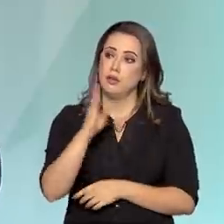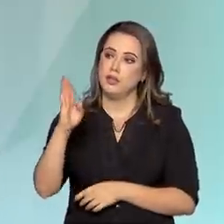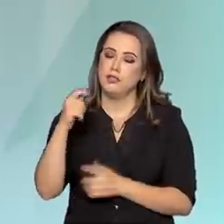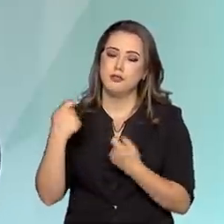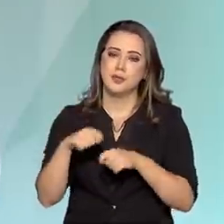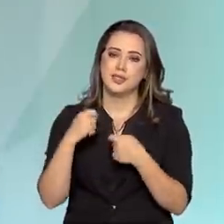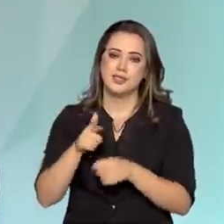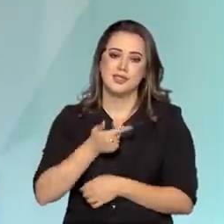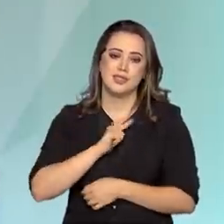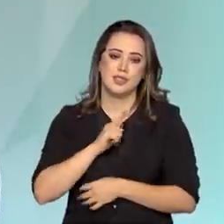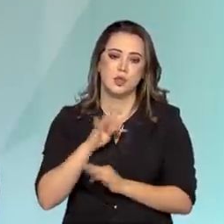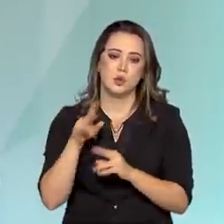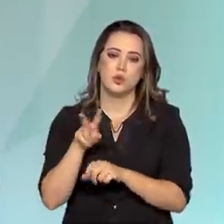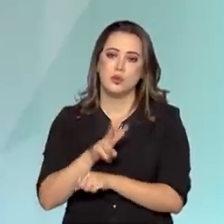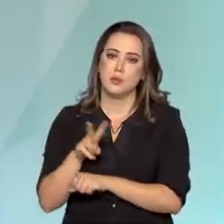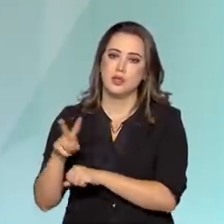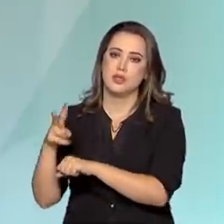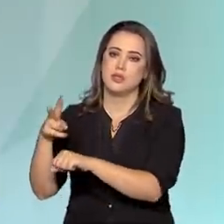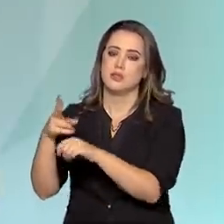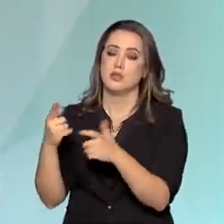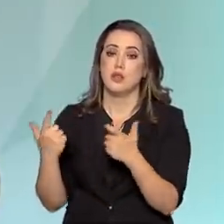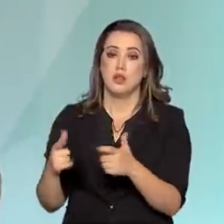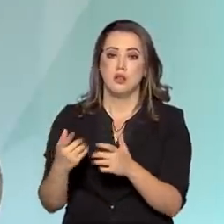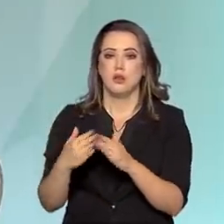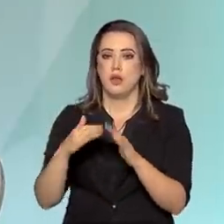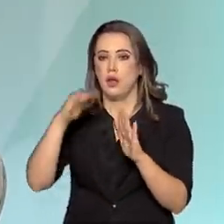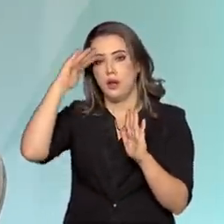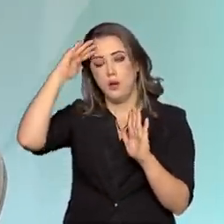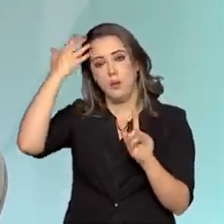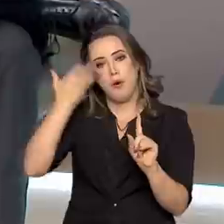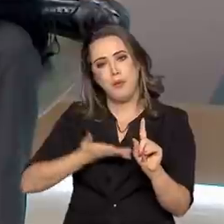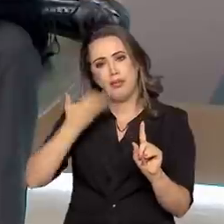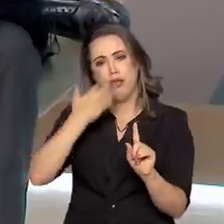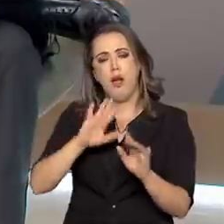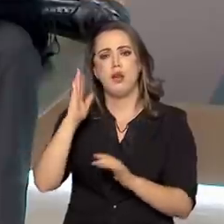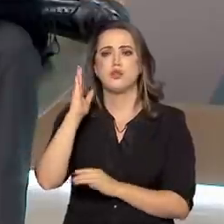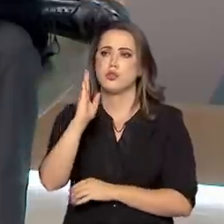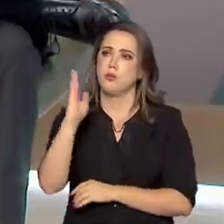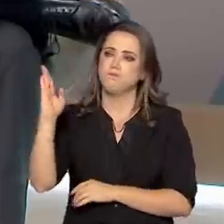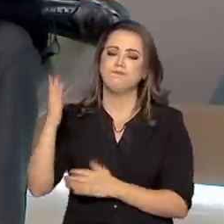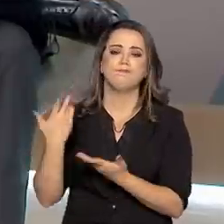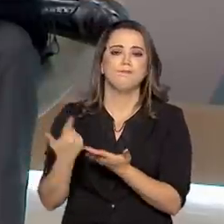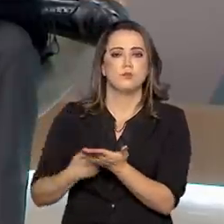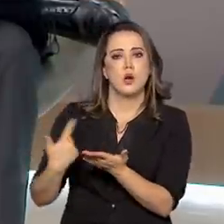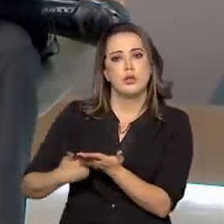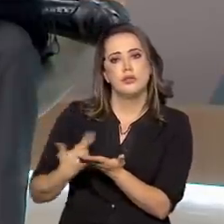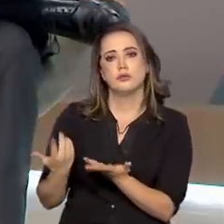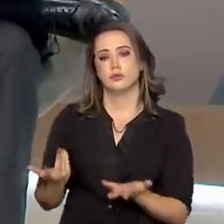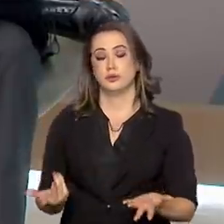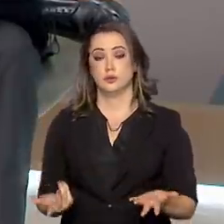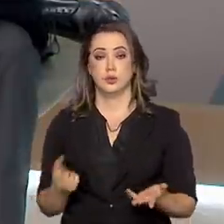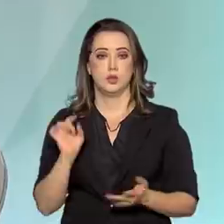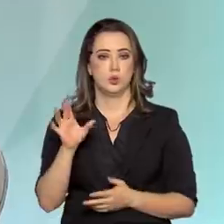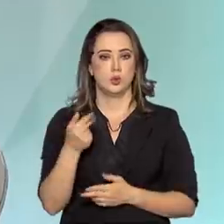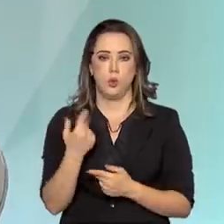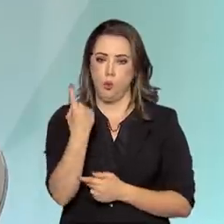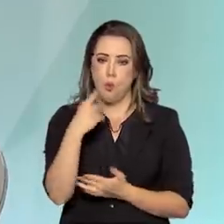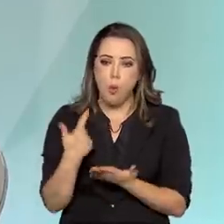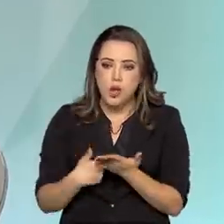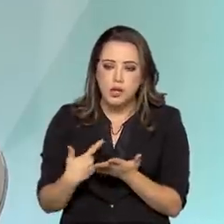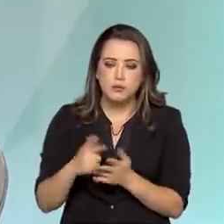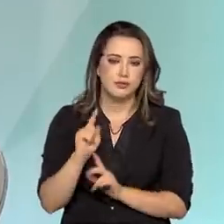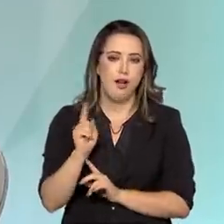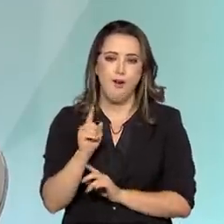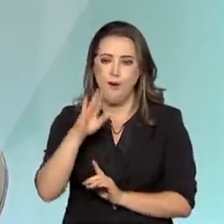tudo aquilo, toda aquela fortaleza, aquele ambiente, é uma espécie de homenagem ao livro. Não só ao livro, claro, a todos os itens que a gente tem lá, mas é uma